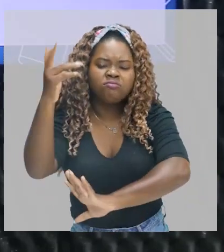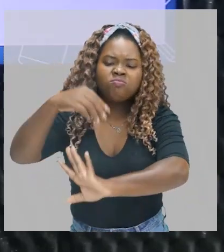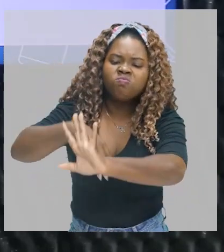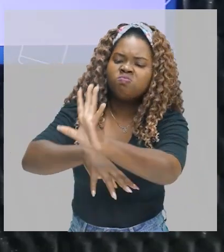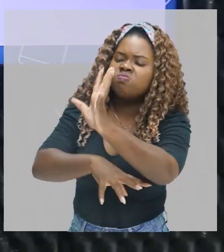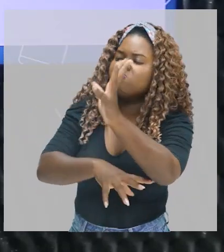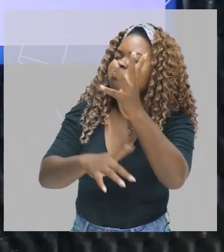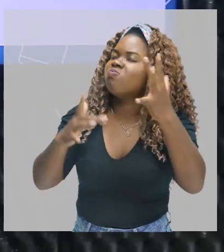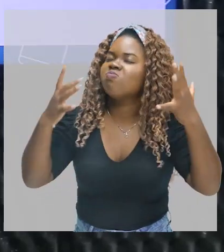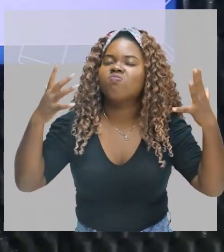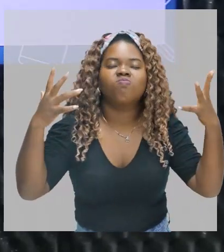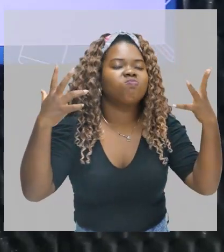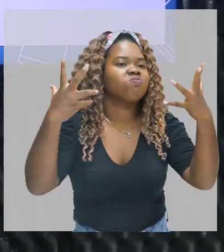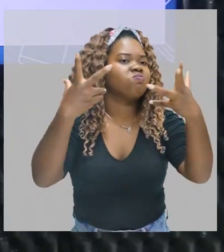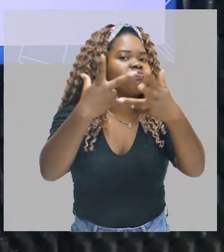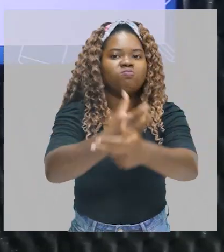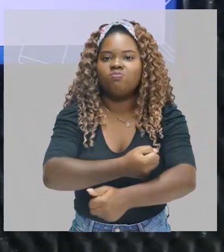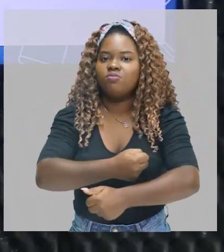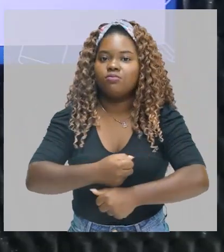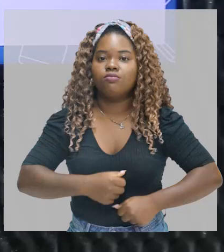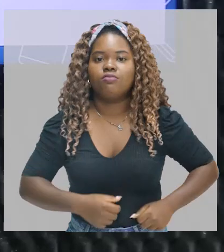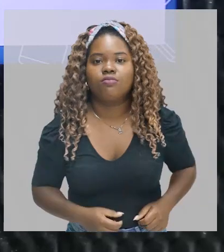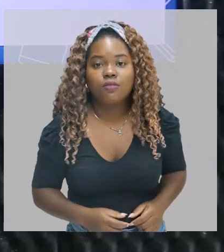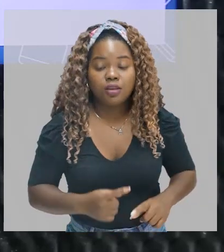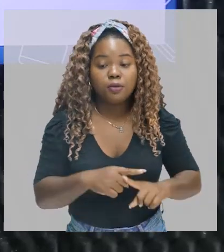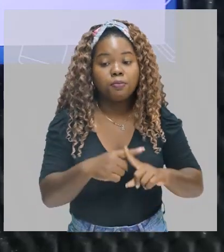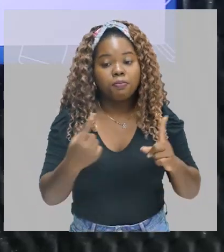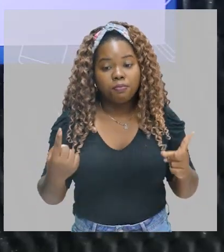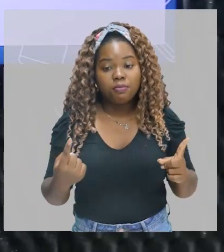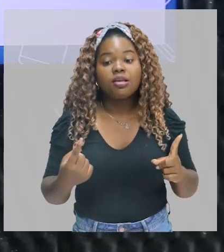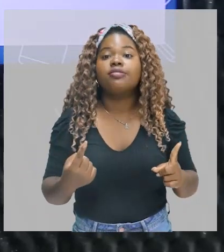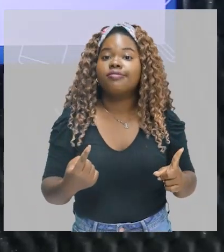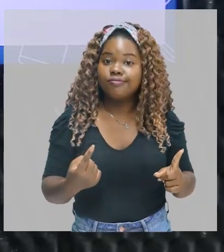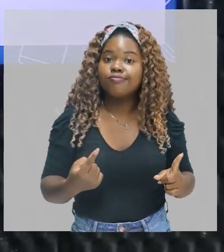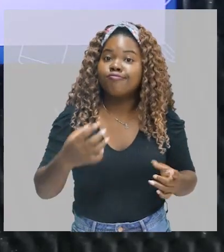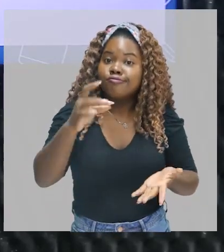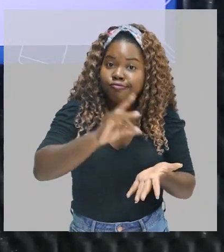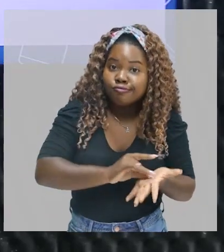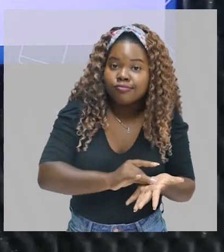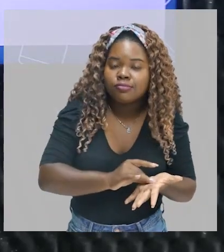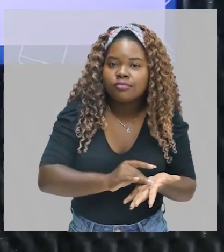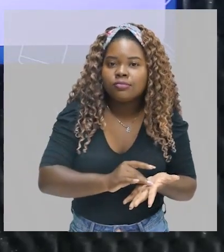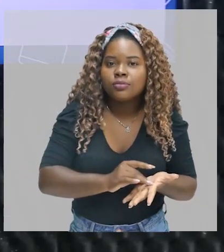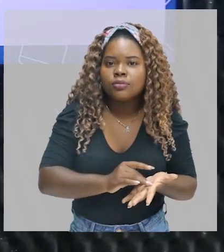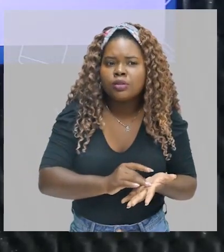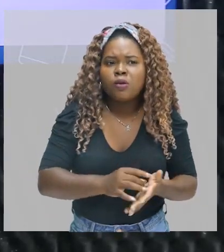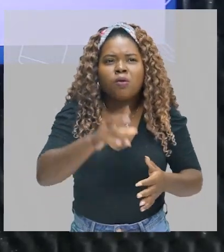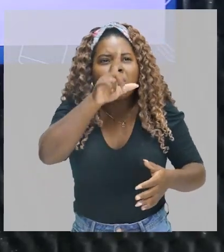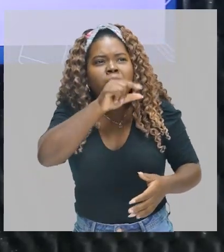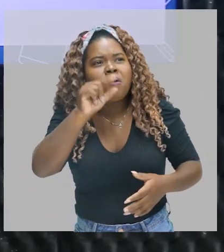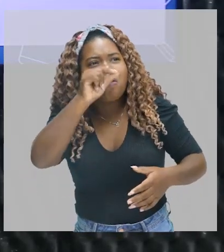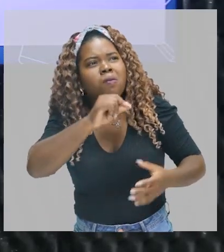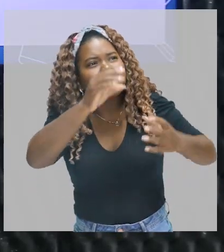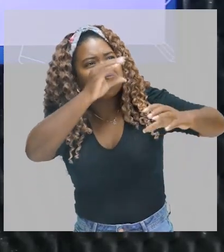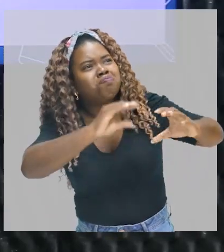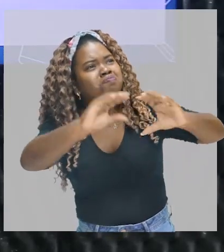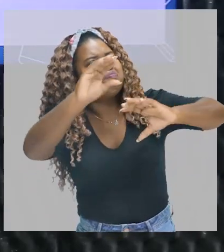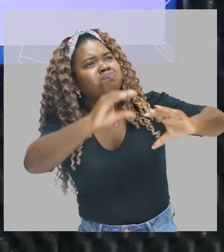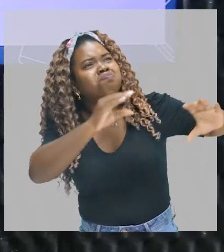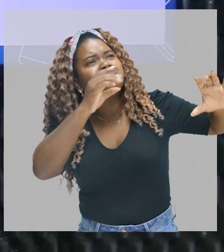lindas, maravilhosas. Não tem isso lá. Mas isso fica evidente. Onde canta o sabiá.